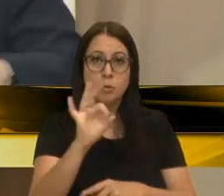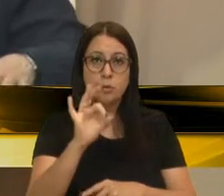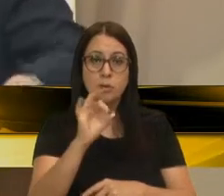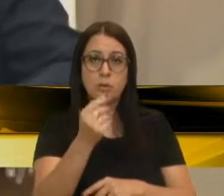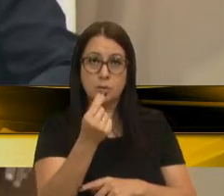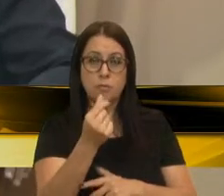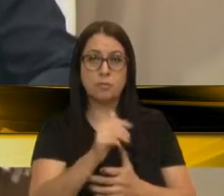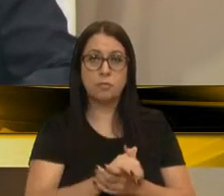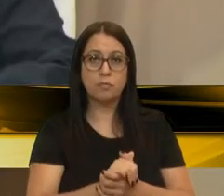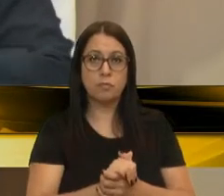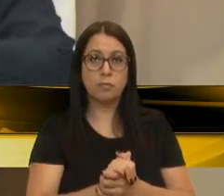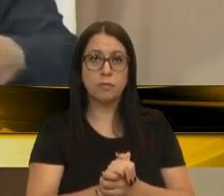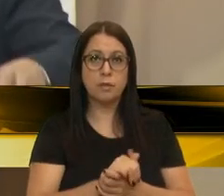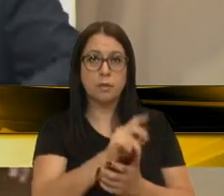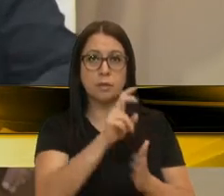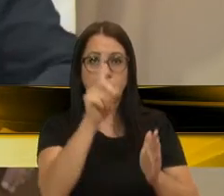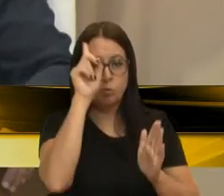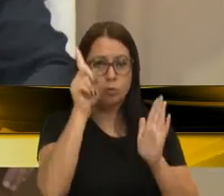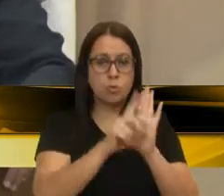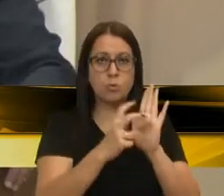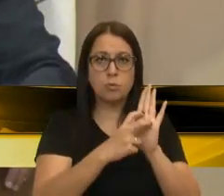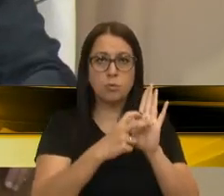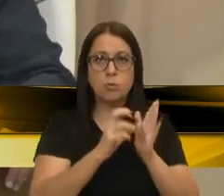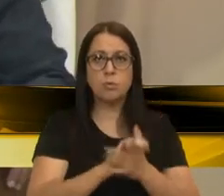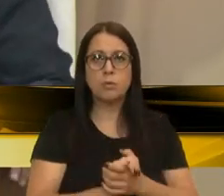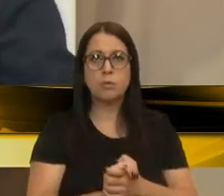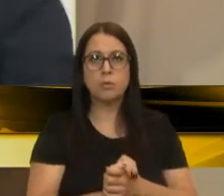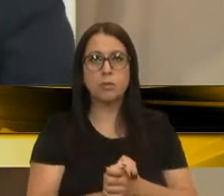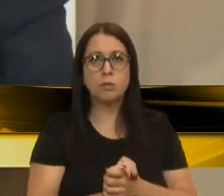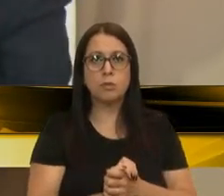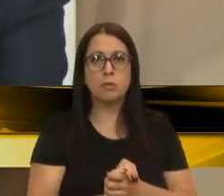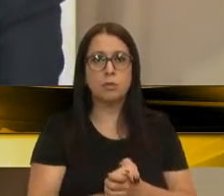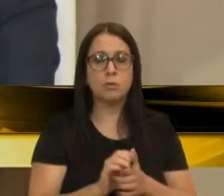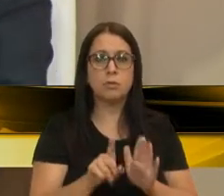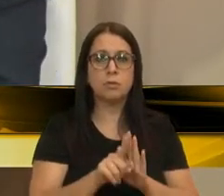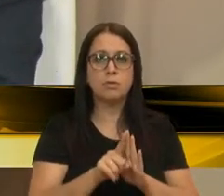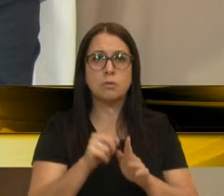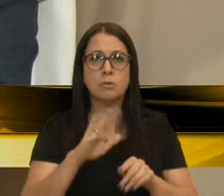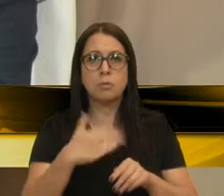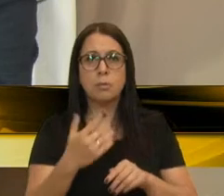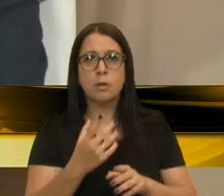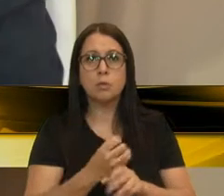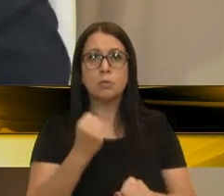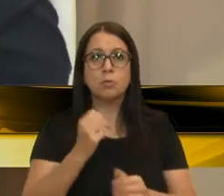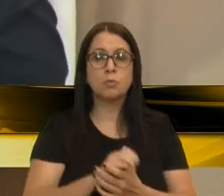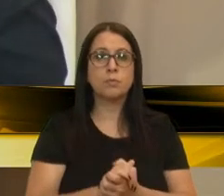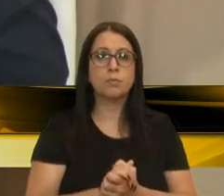valor para os banqueiros, pagar. Então, banqueiros, o que dá mais lucro?